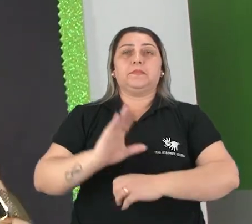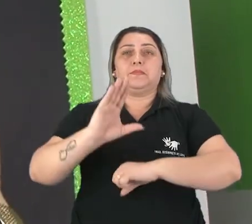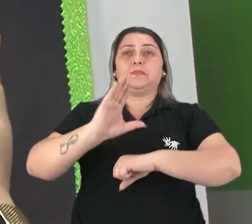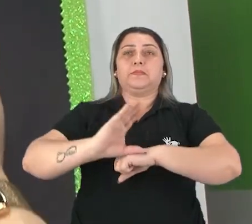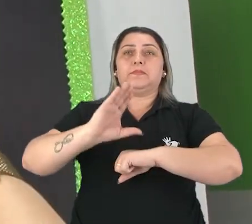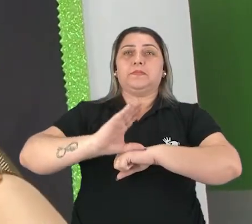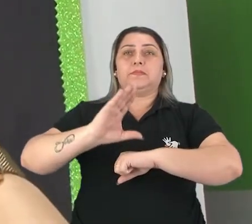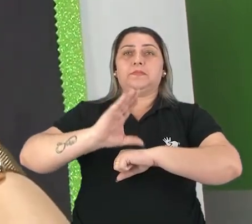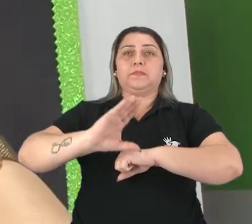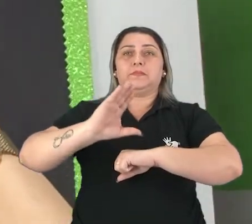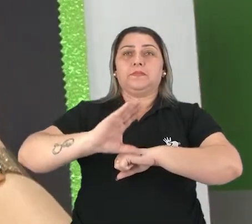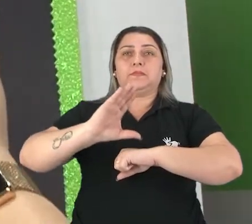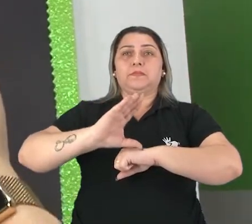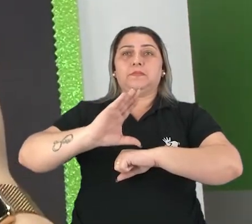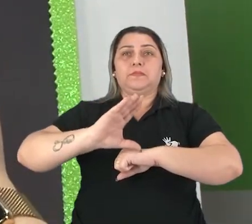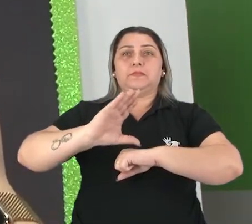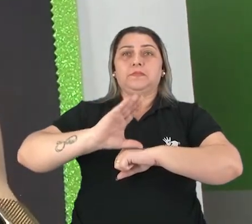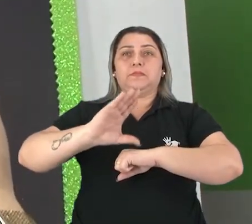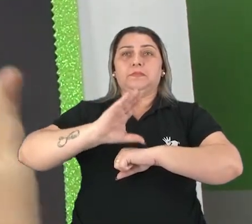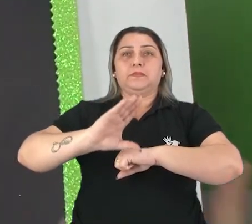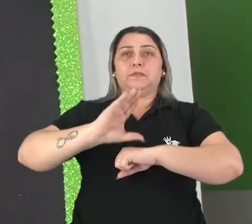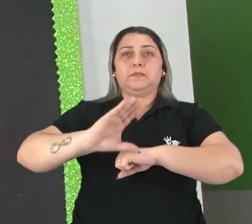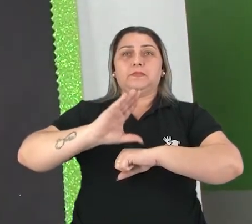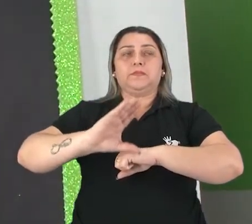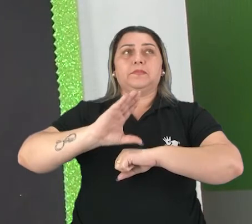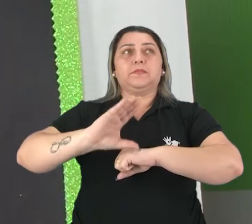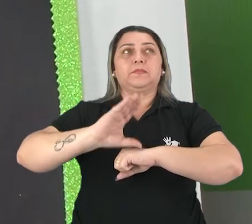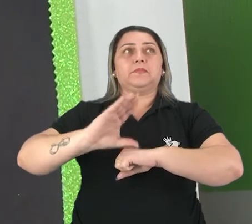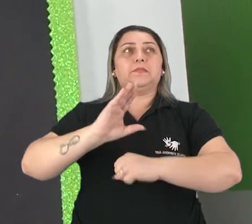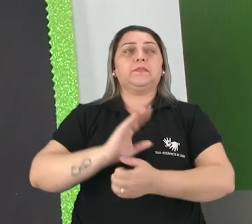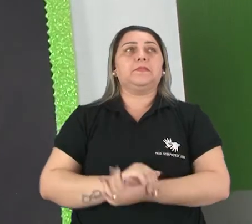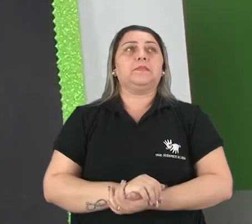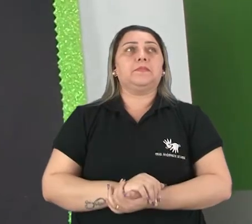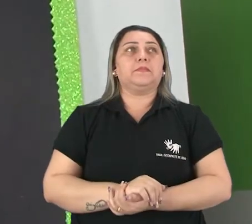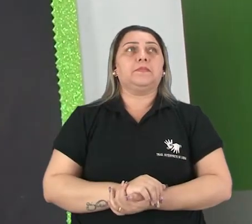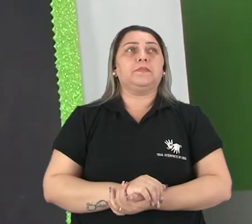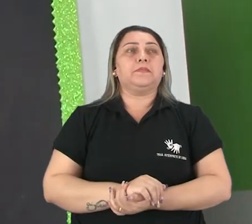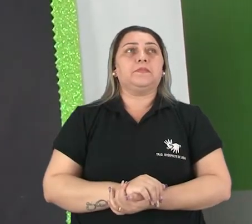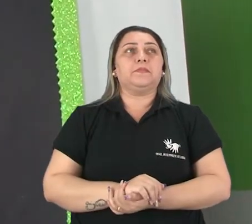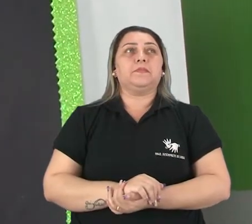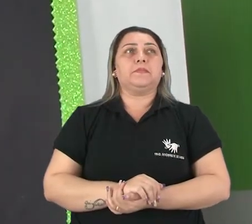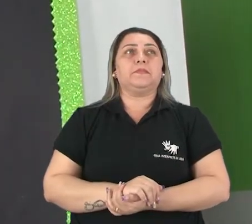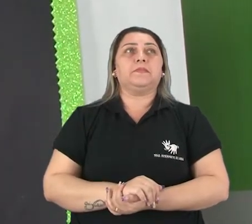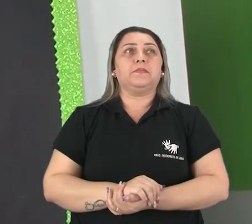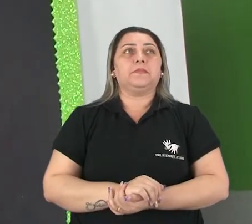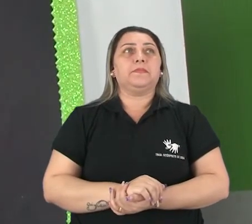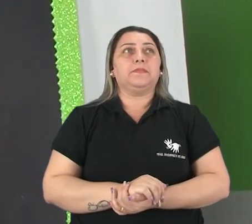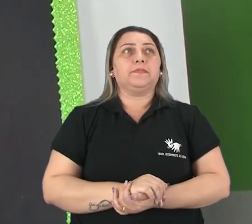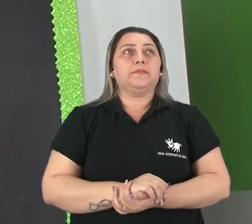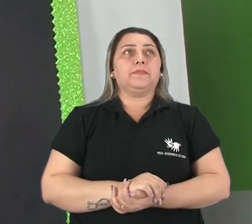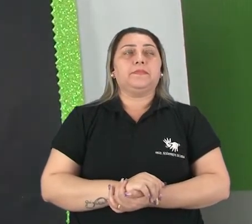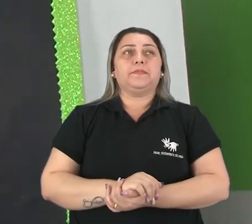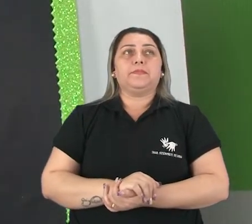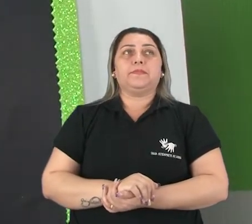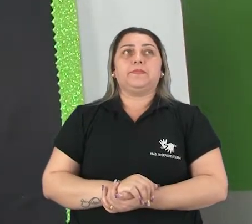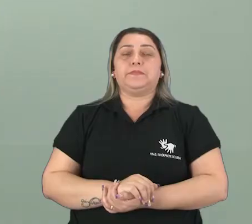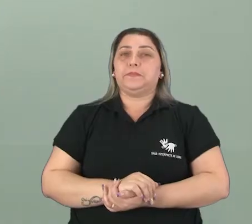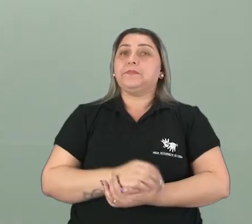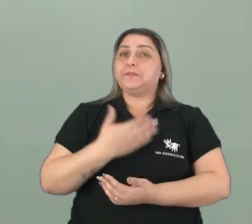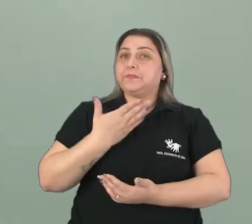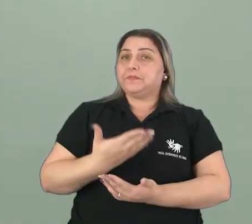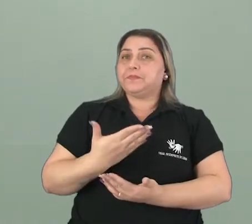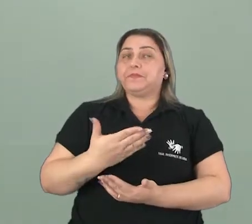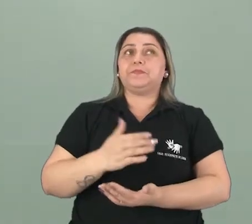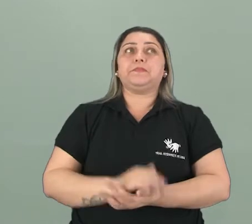lixeira, né? O dos resíduos, a lixeira cinza. Isso